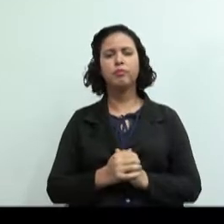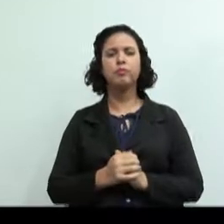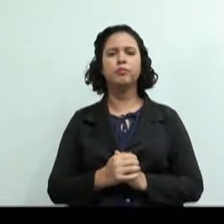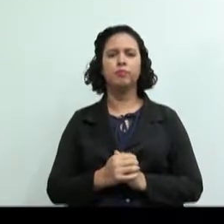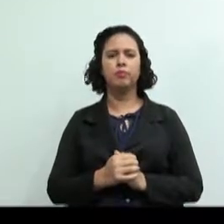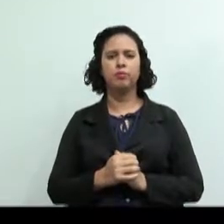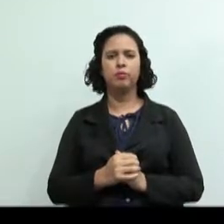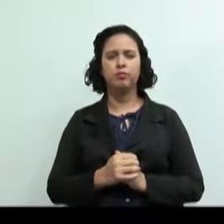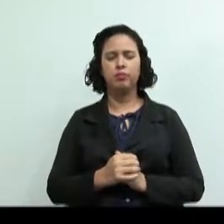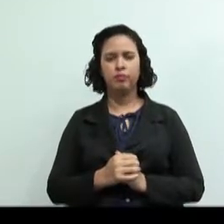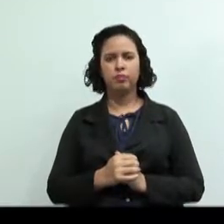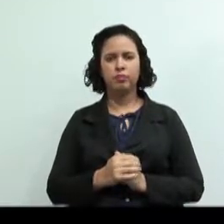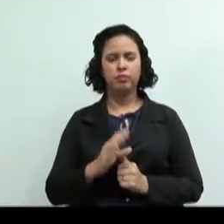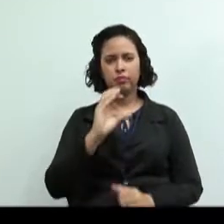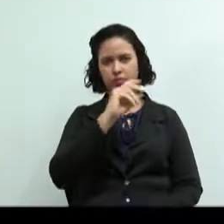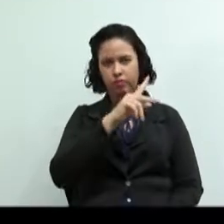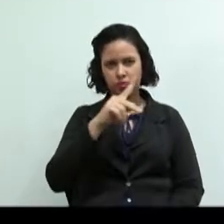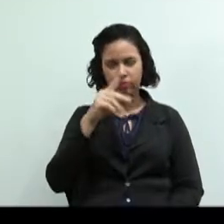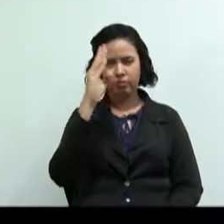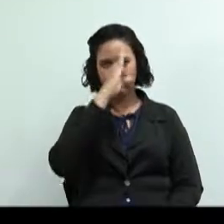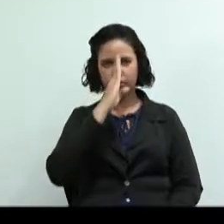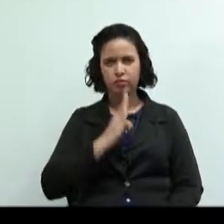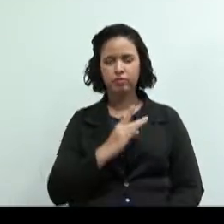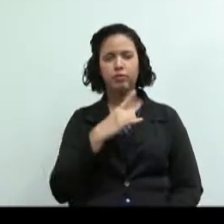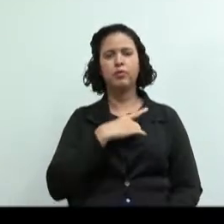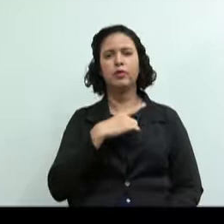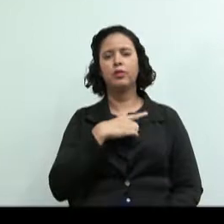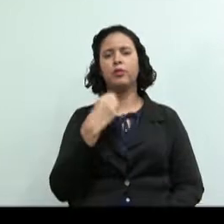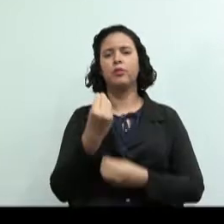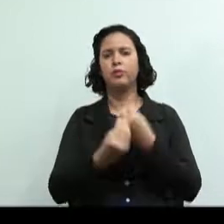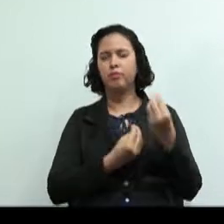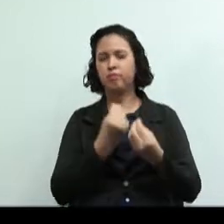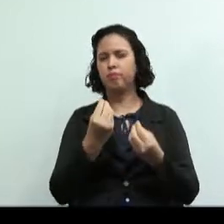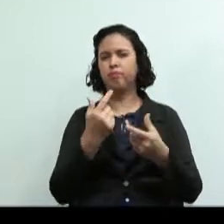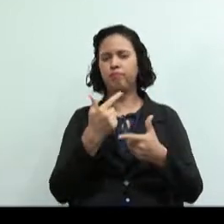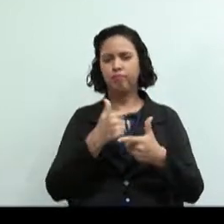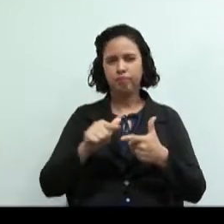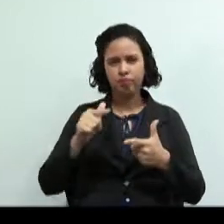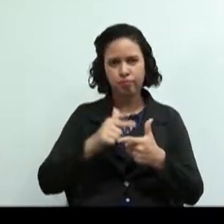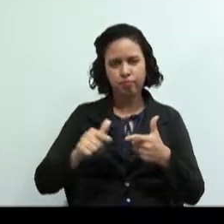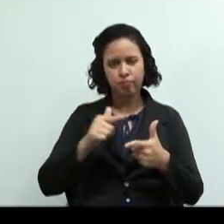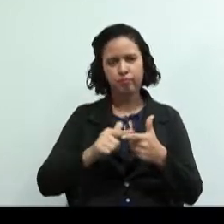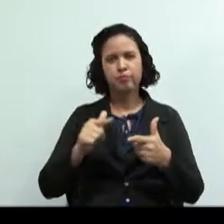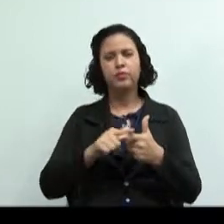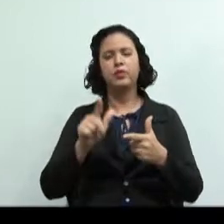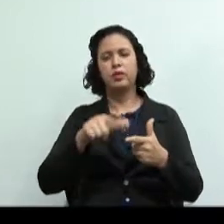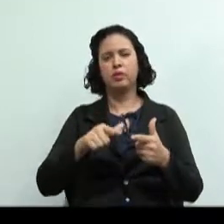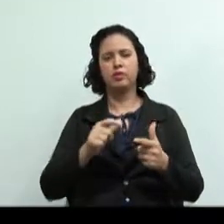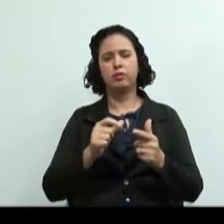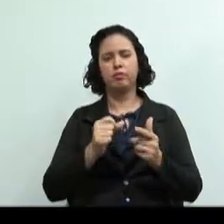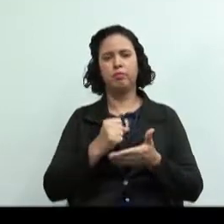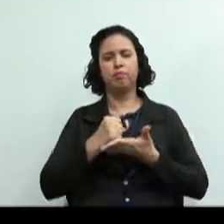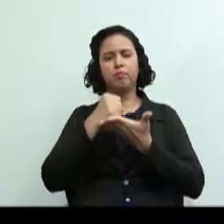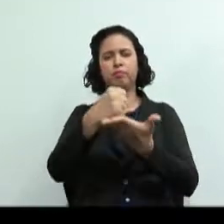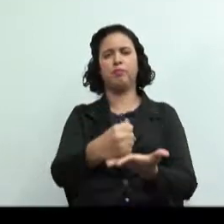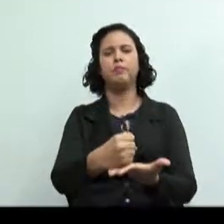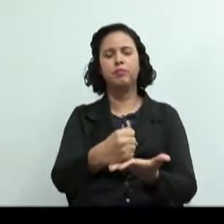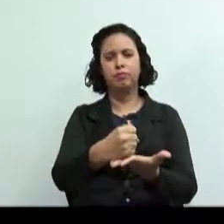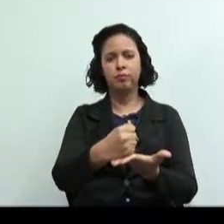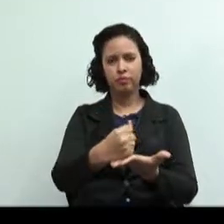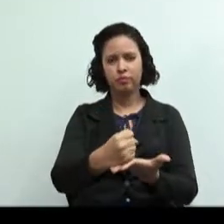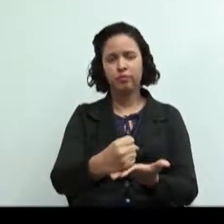O cooperativismo brasileiro tem como desafio se afirmar nesse contexto multicultural, em que a maior